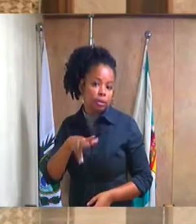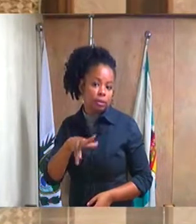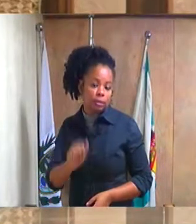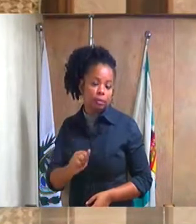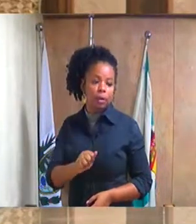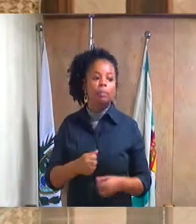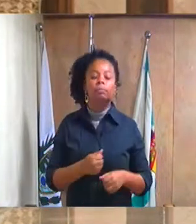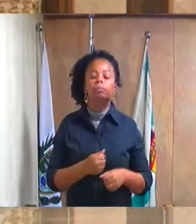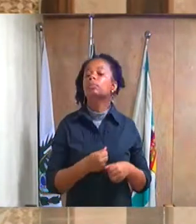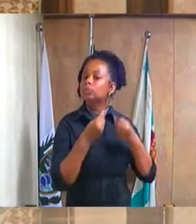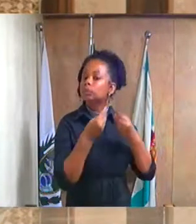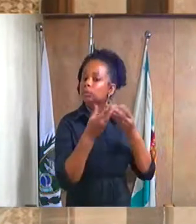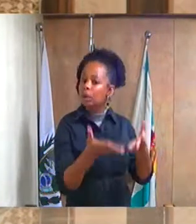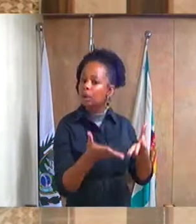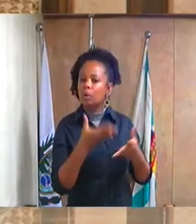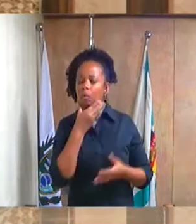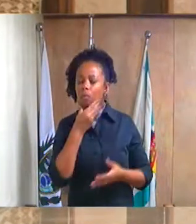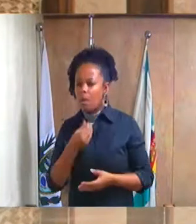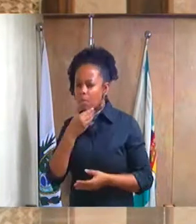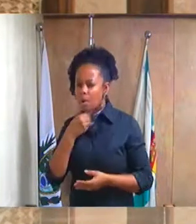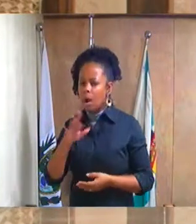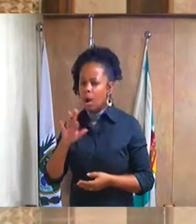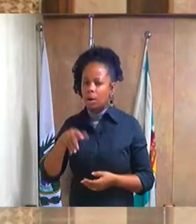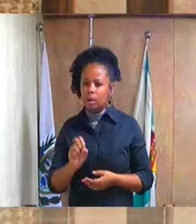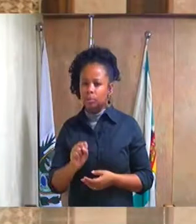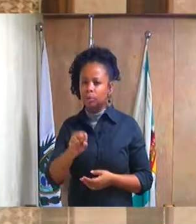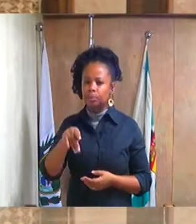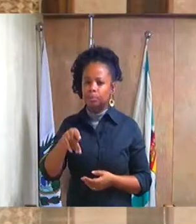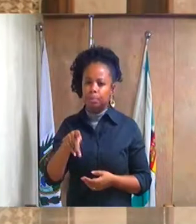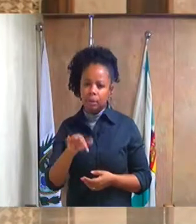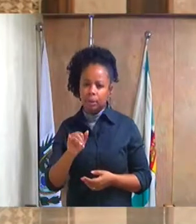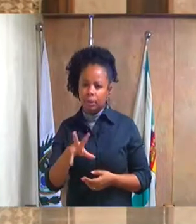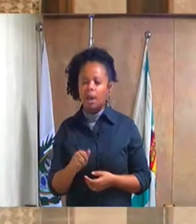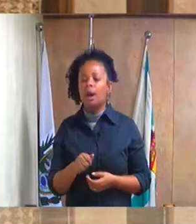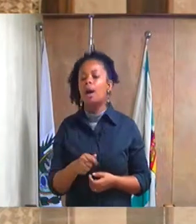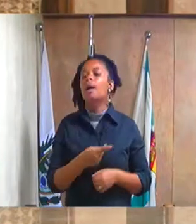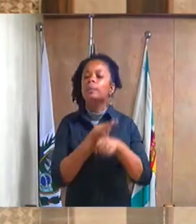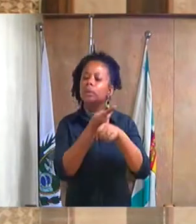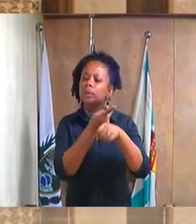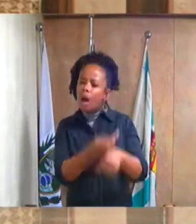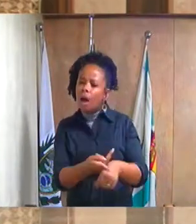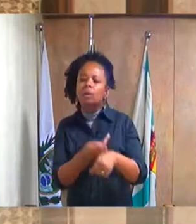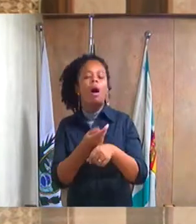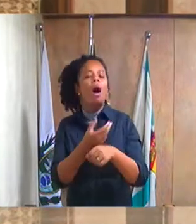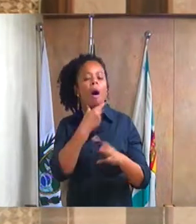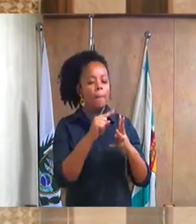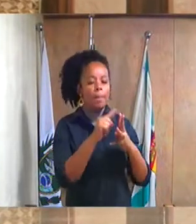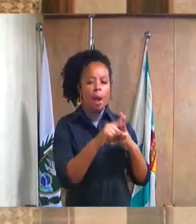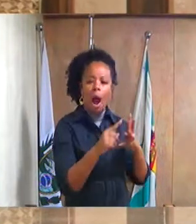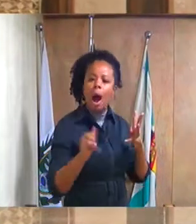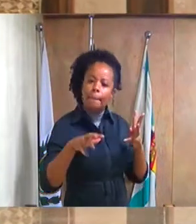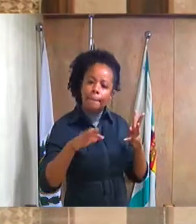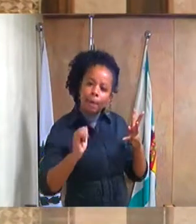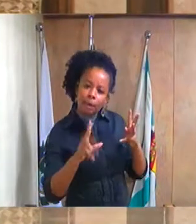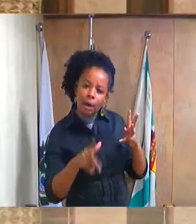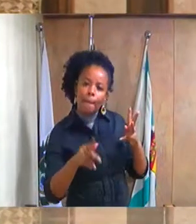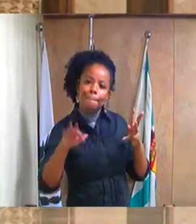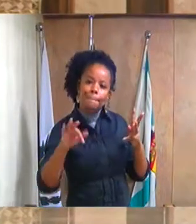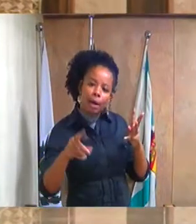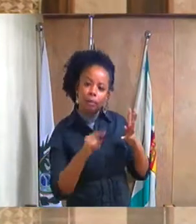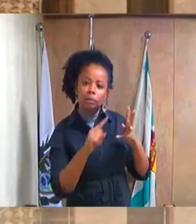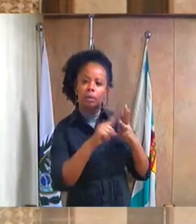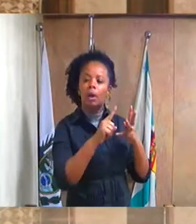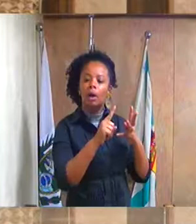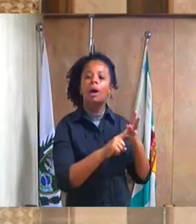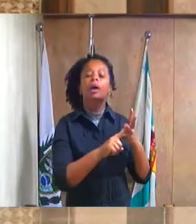justiço do senhor Ramos Ferreira, a medalha da Duque Caxi, ao justiço do senhor Omar Alves de Ouro Prado, a medalha Duque Caxi,